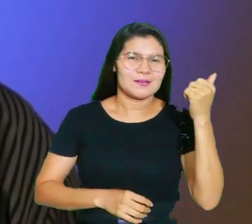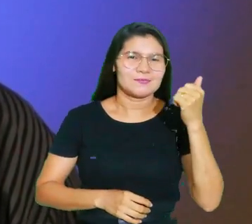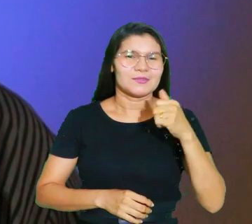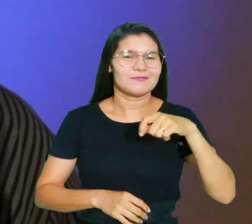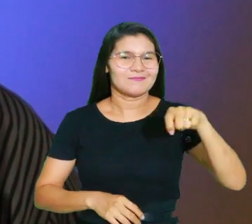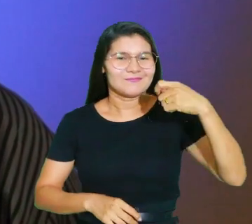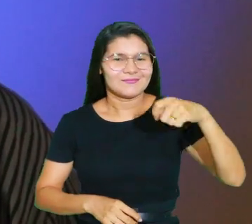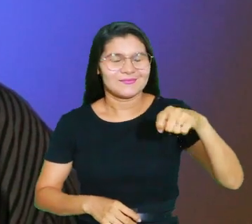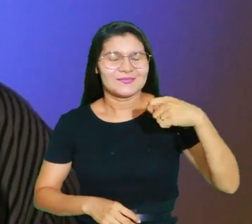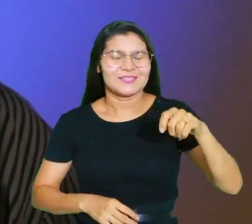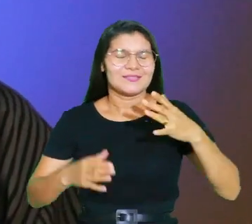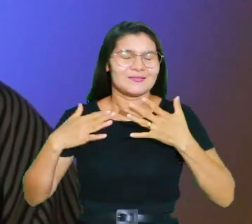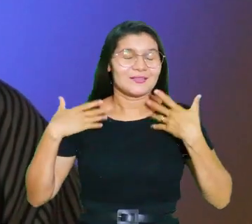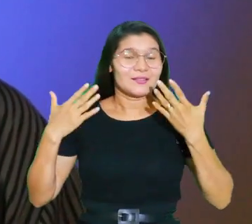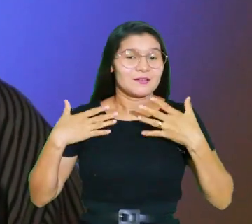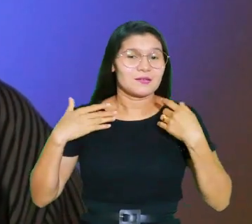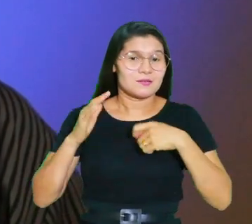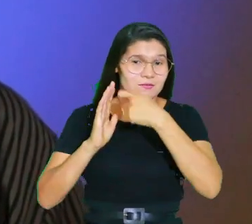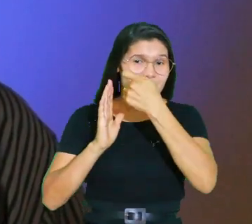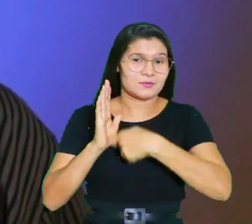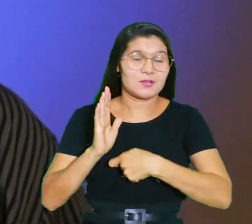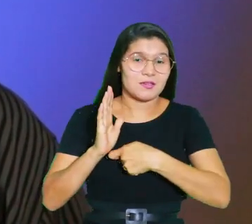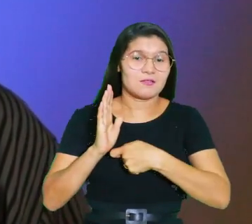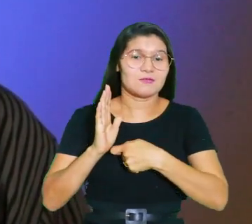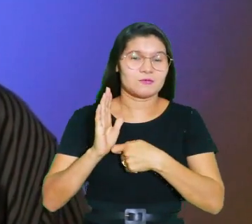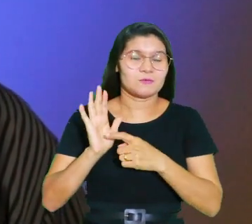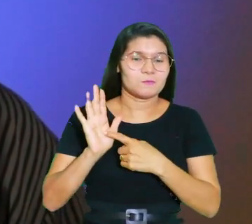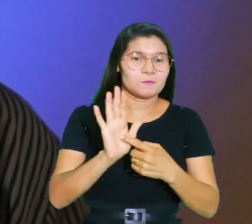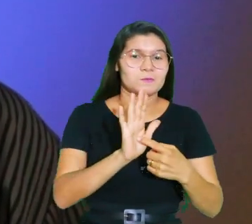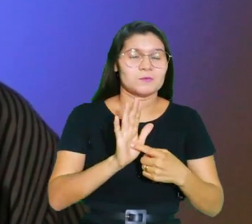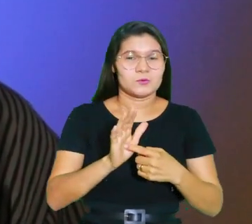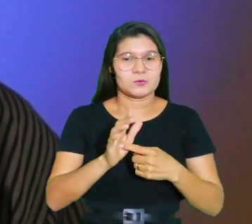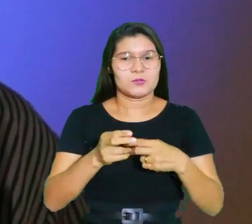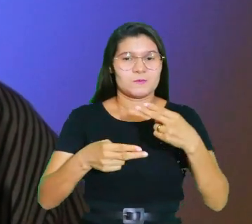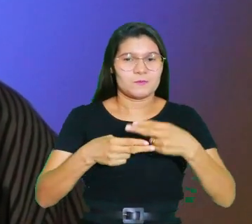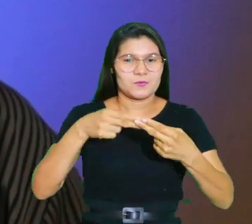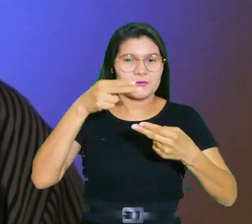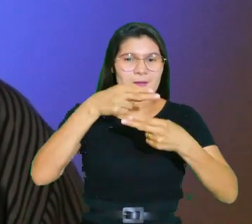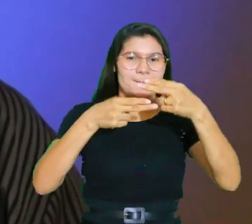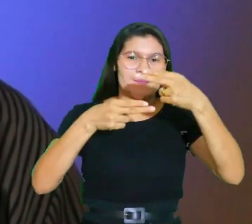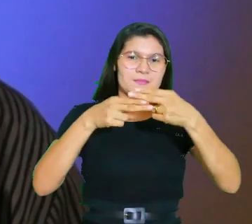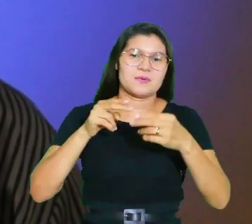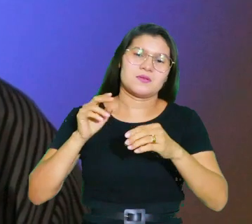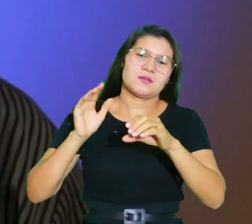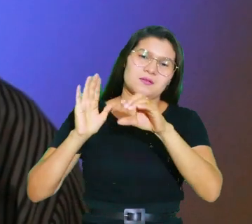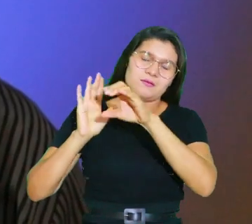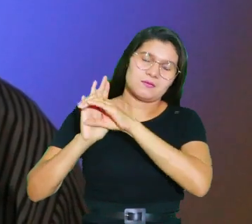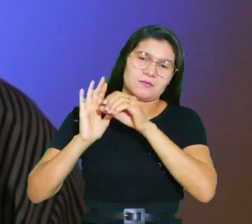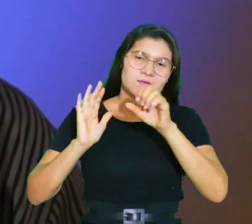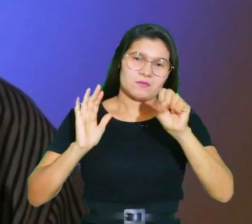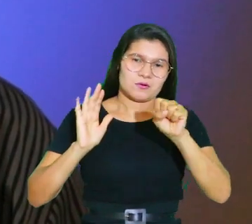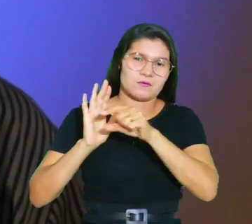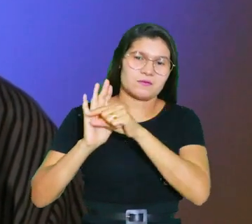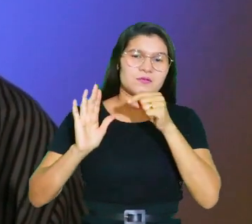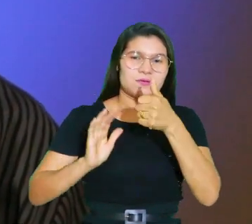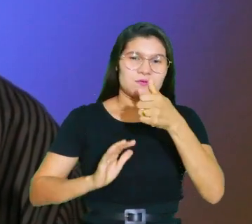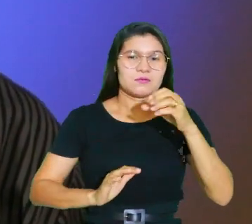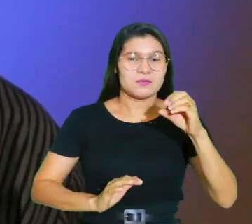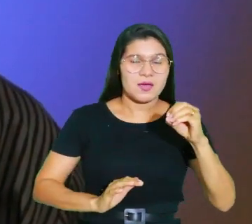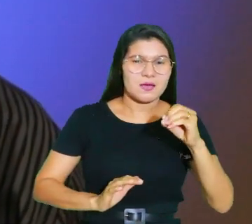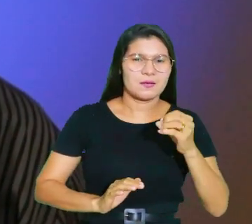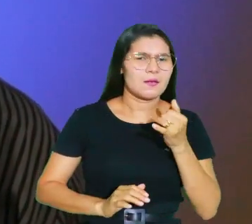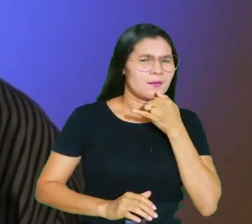alegria. O texto está em Neemias, capítulo 8, versículo 10, que diz Portanto, não vos